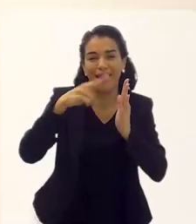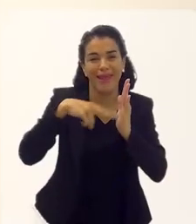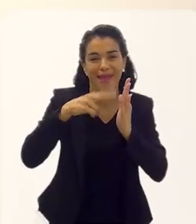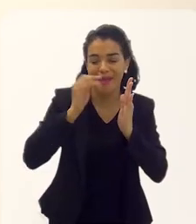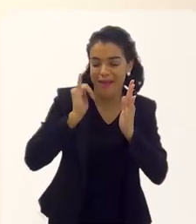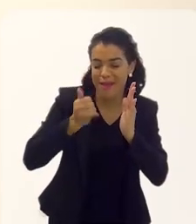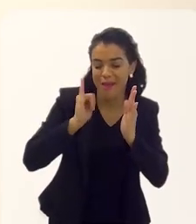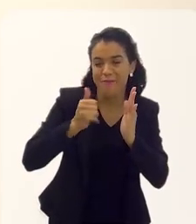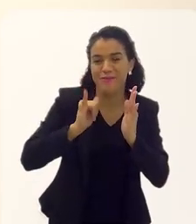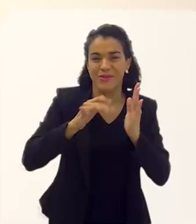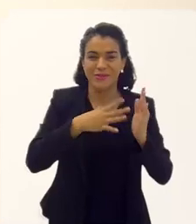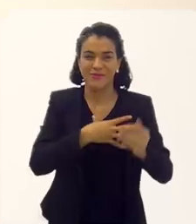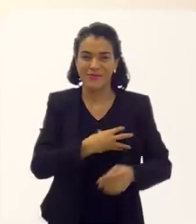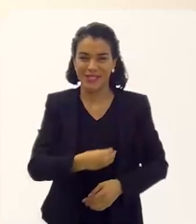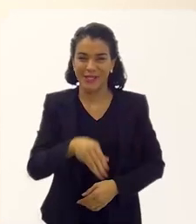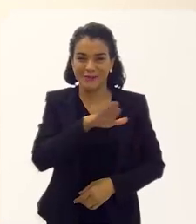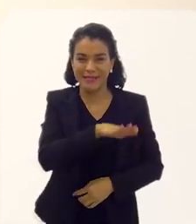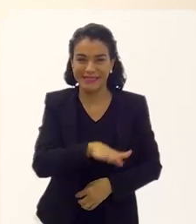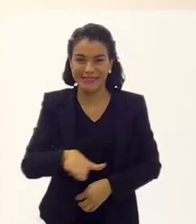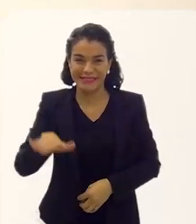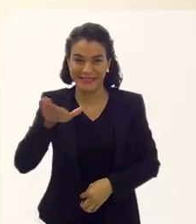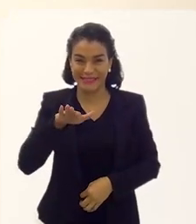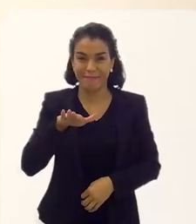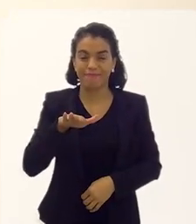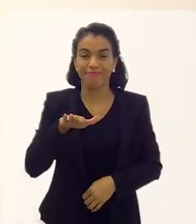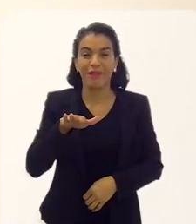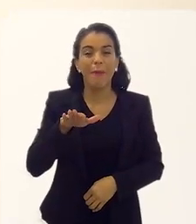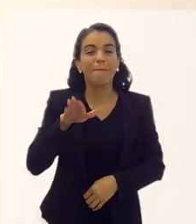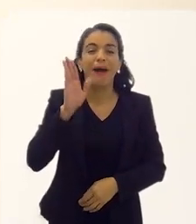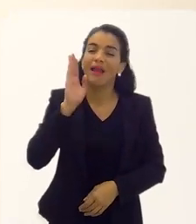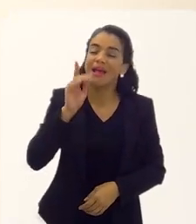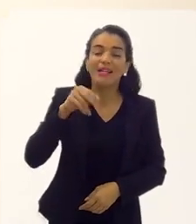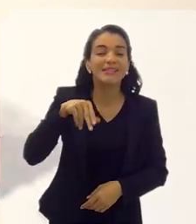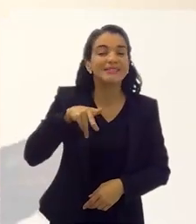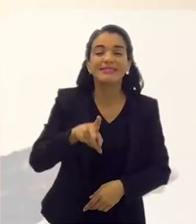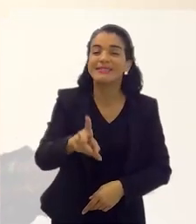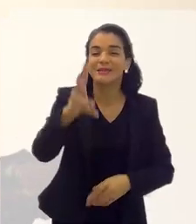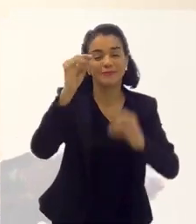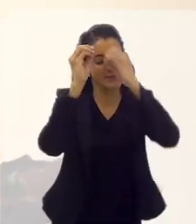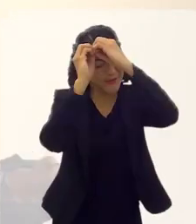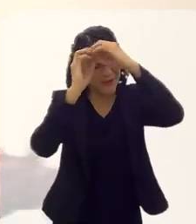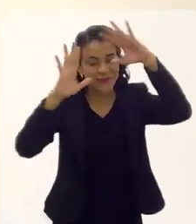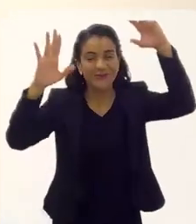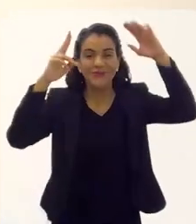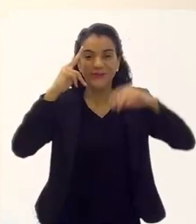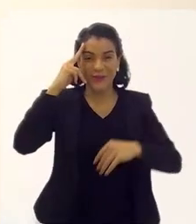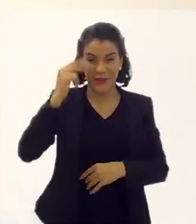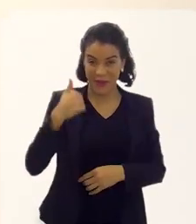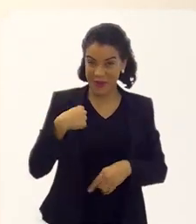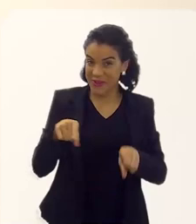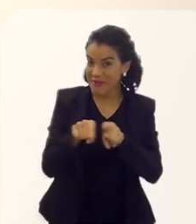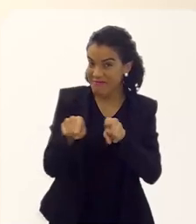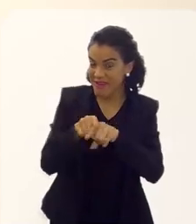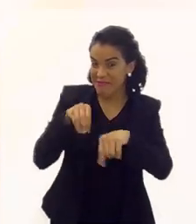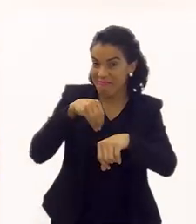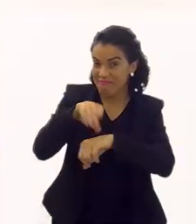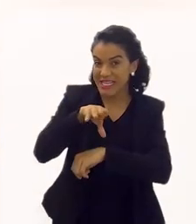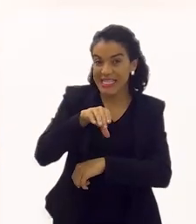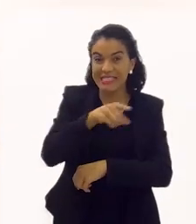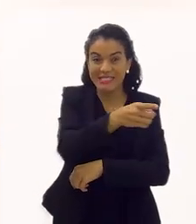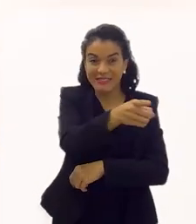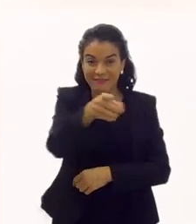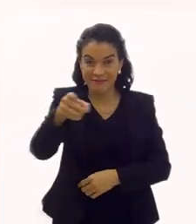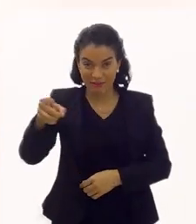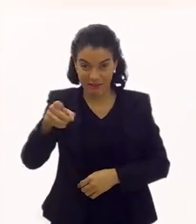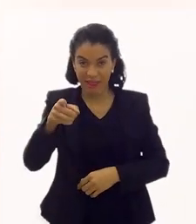Olha, leiam para os seus filhos, para as nossas crianças, para elas nunca deixarem de sonhar. E eu vou deixar